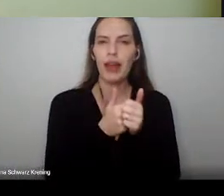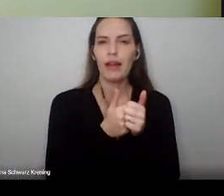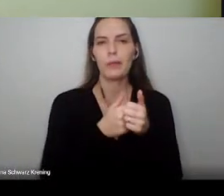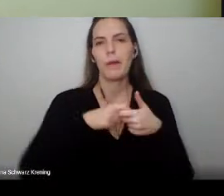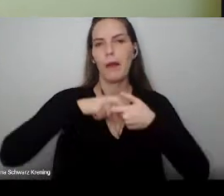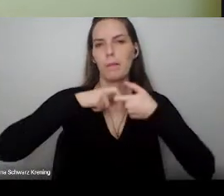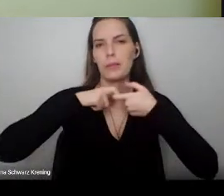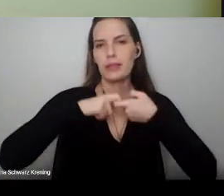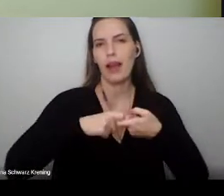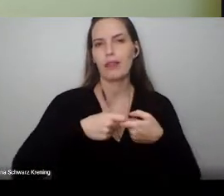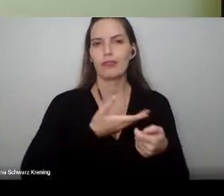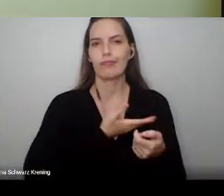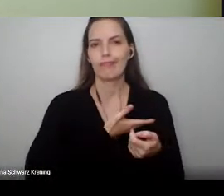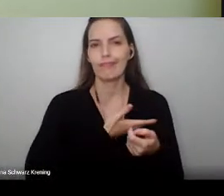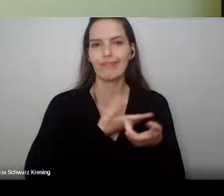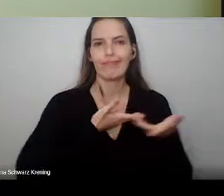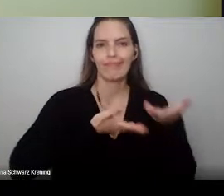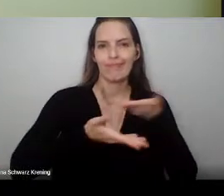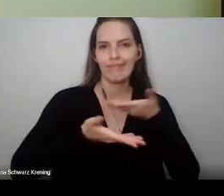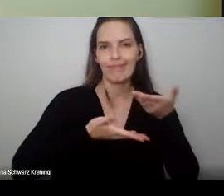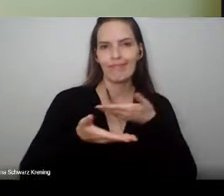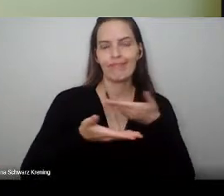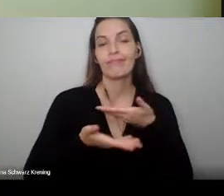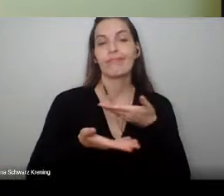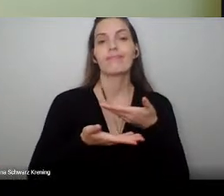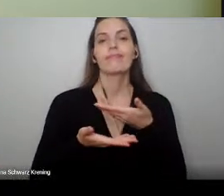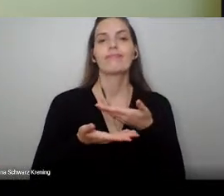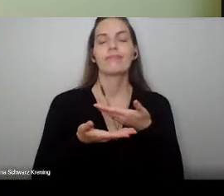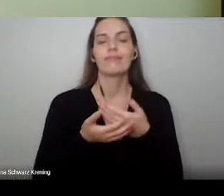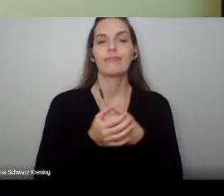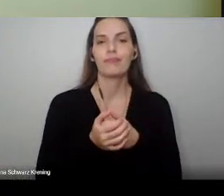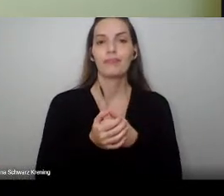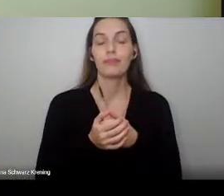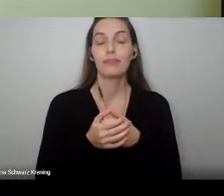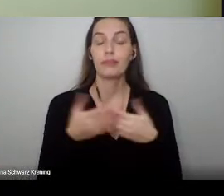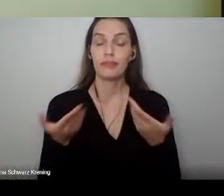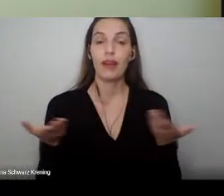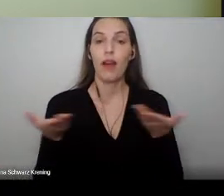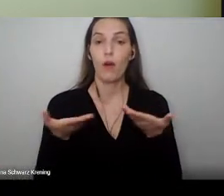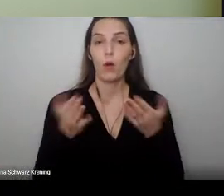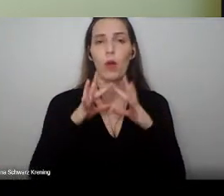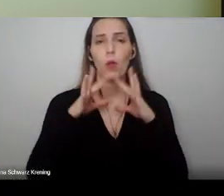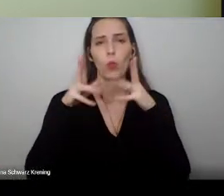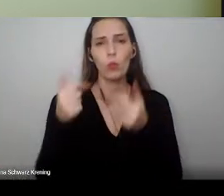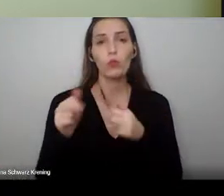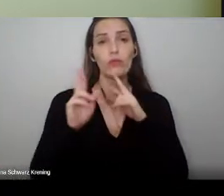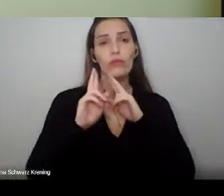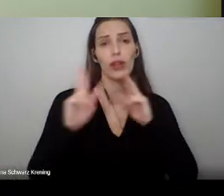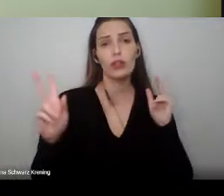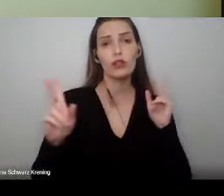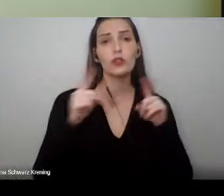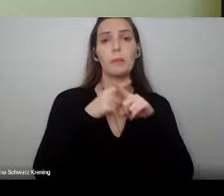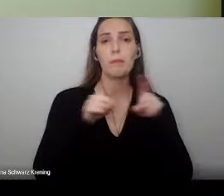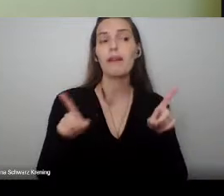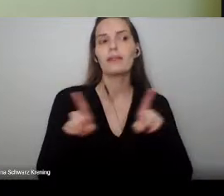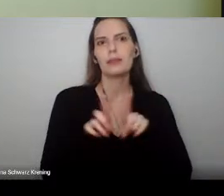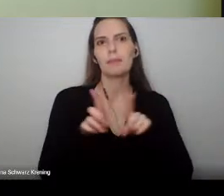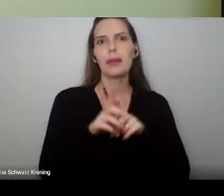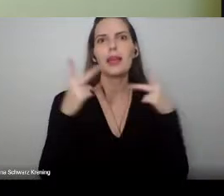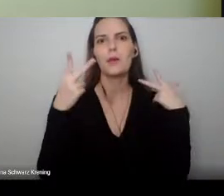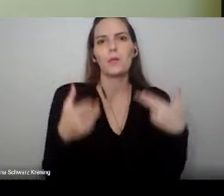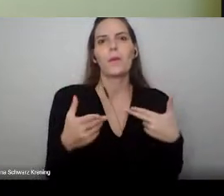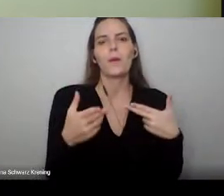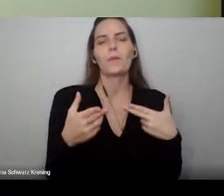compartilhamento. No final das contas, então, está tudo diferente, mas também está tudo igual. Eu tenho a desejar felicidades.